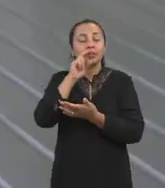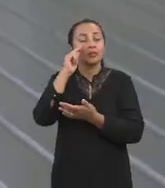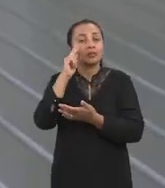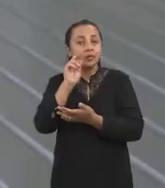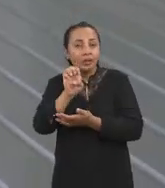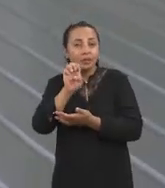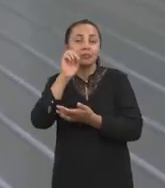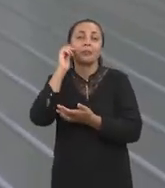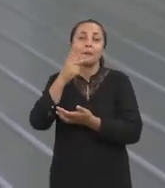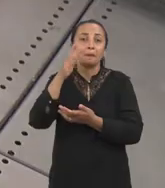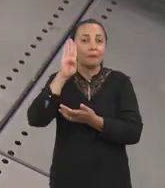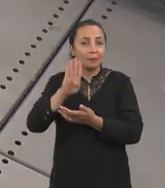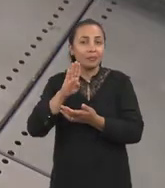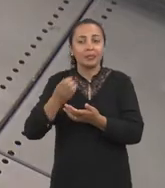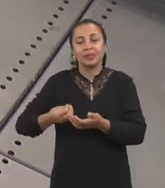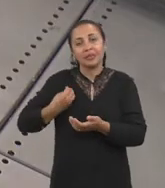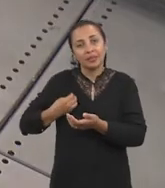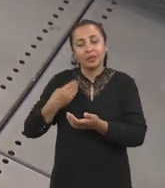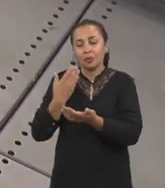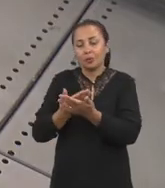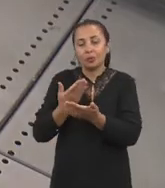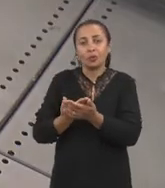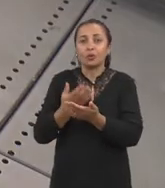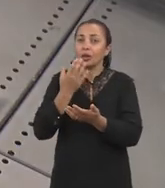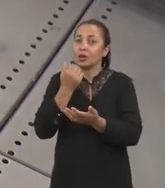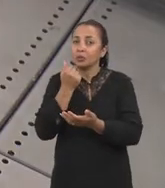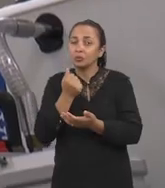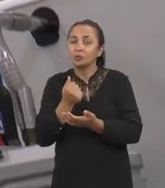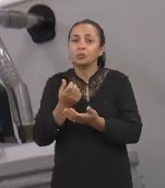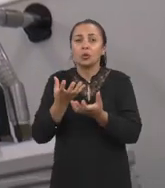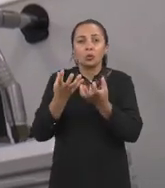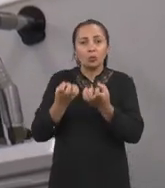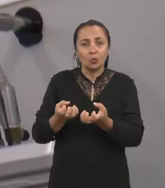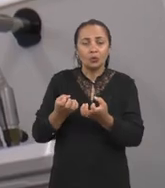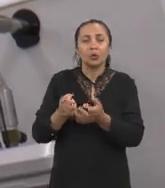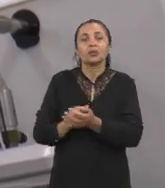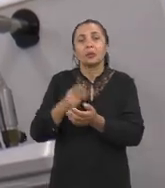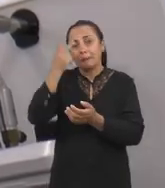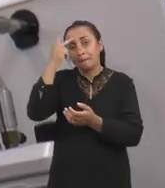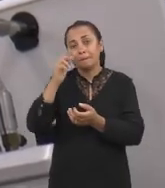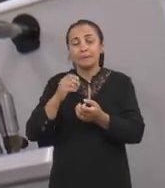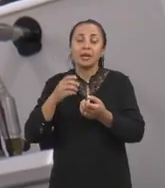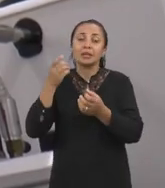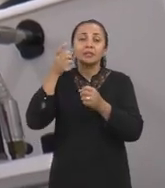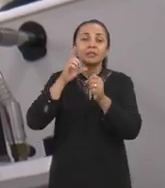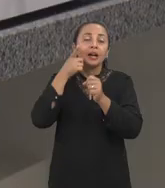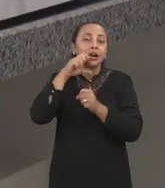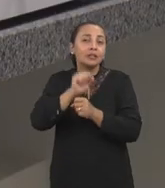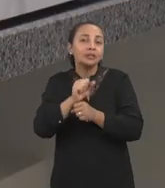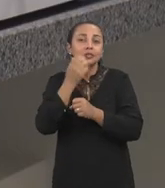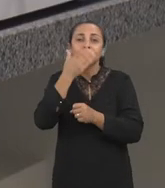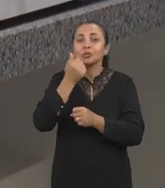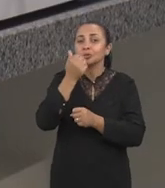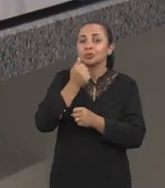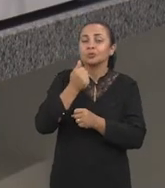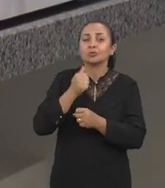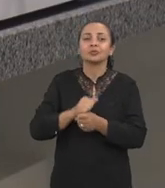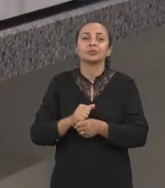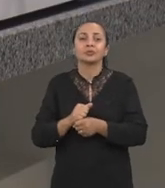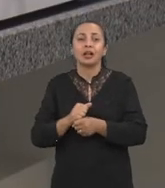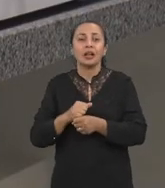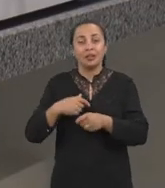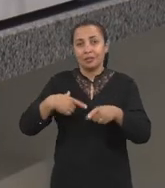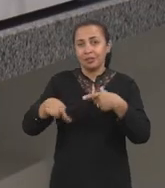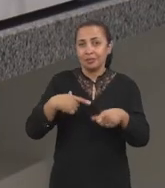estão estudando elementos do semiárido nordestino para garantia de alimentação funcional. Nós trabalhamos com